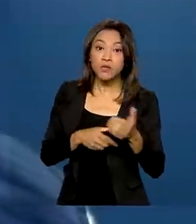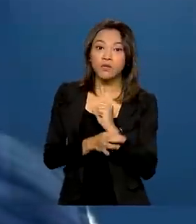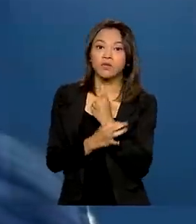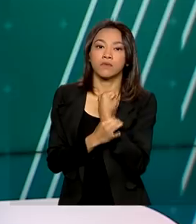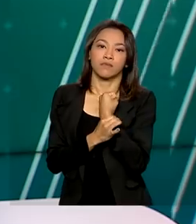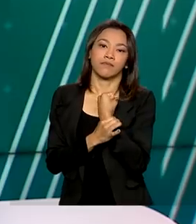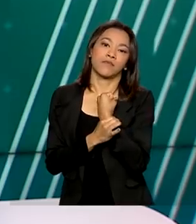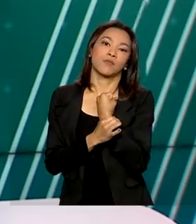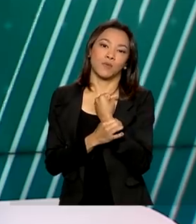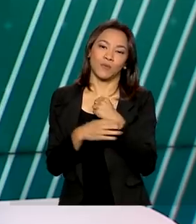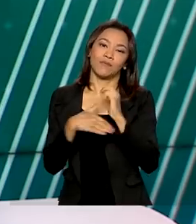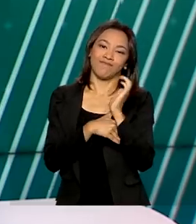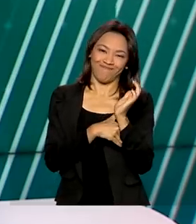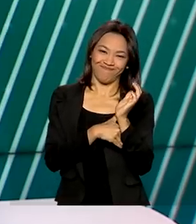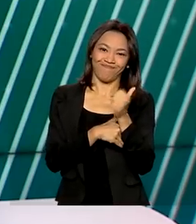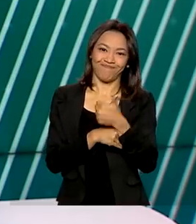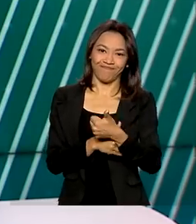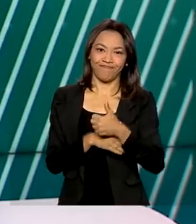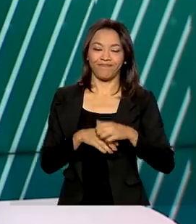estatístico.